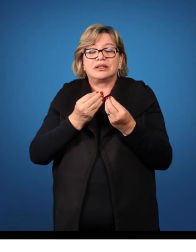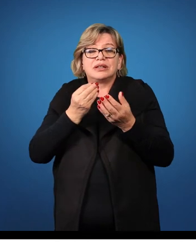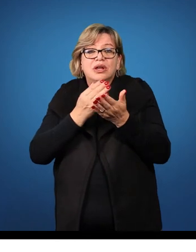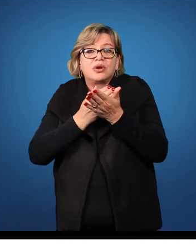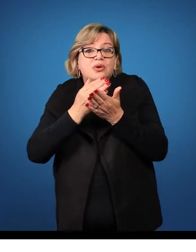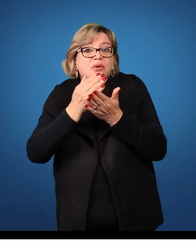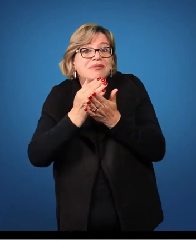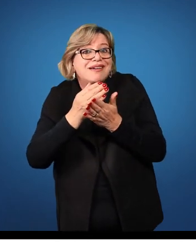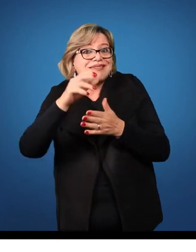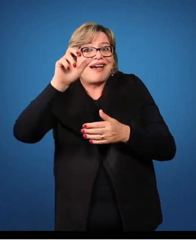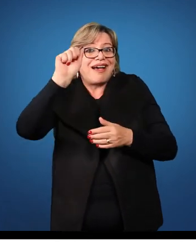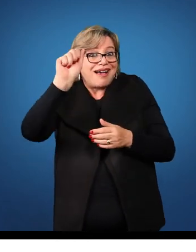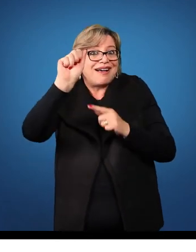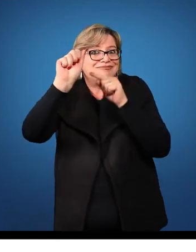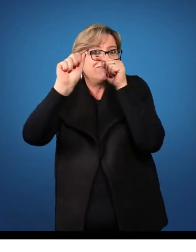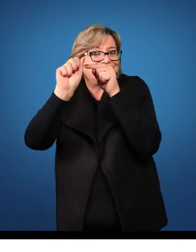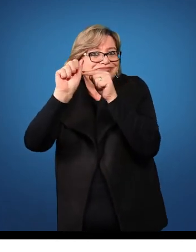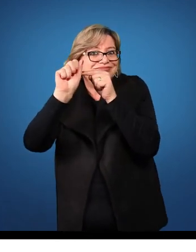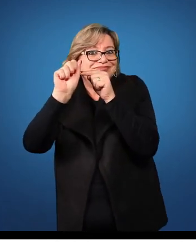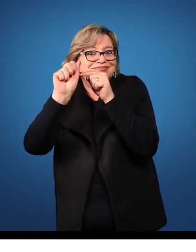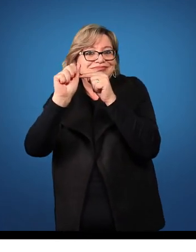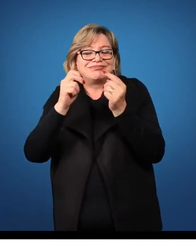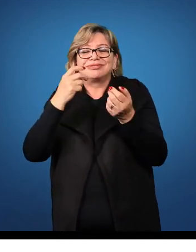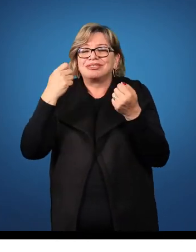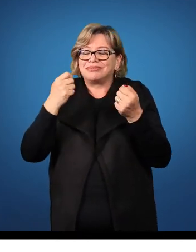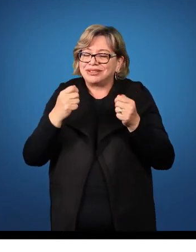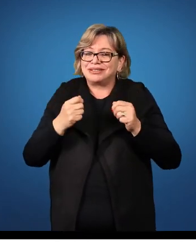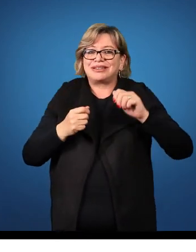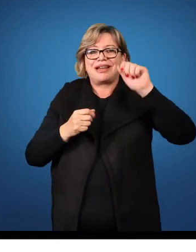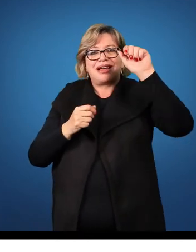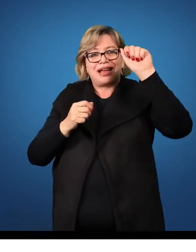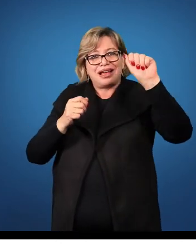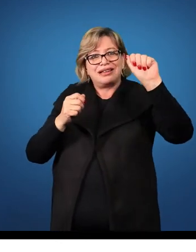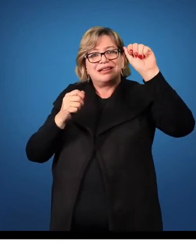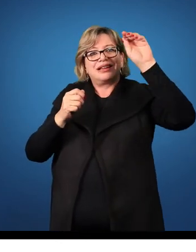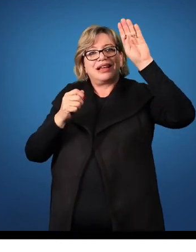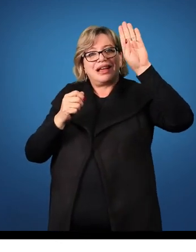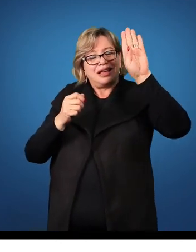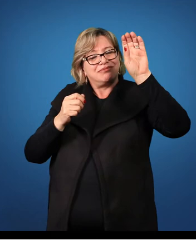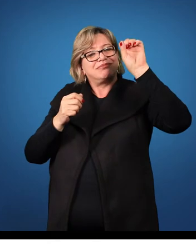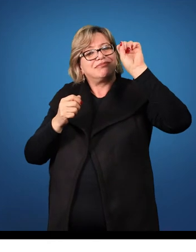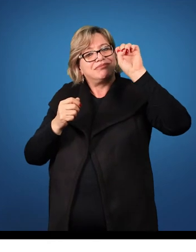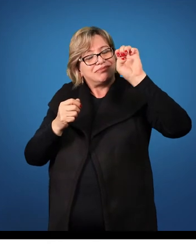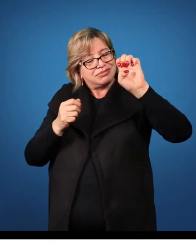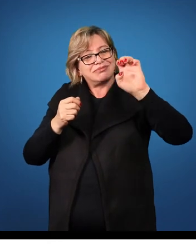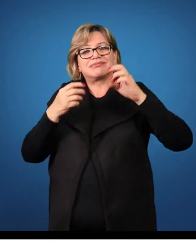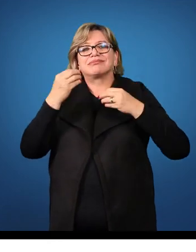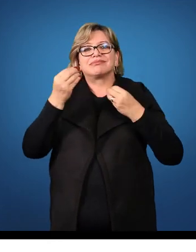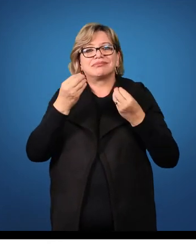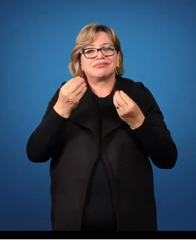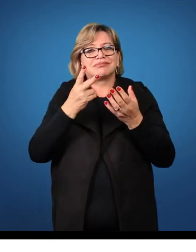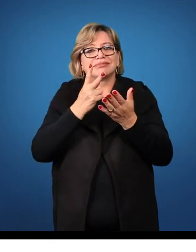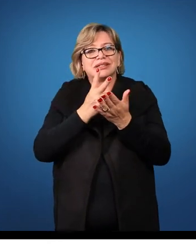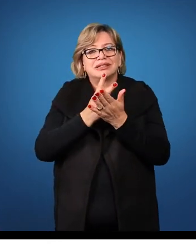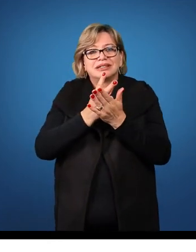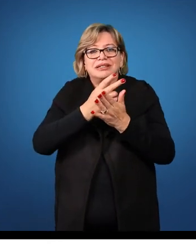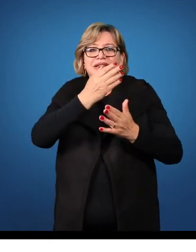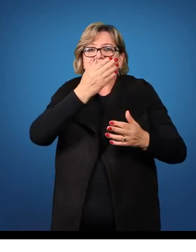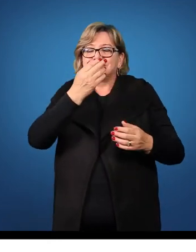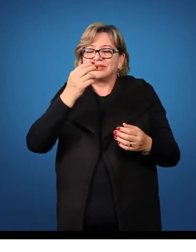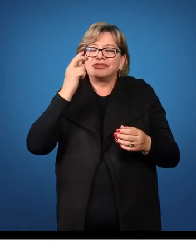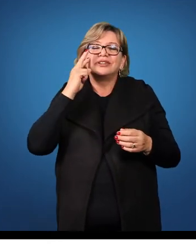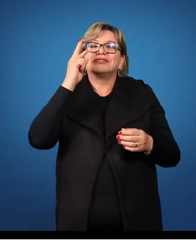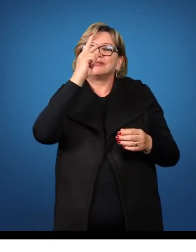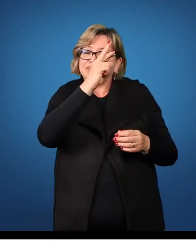Começa por vogal. Então, eu vou usar ab-mi-ti